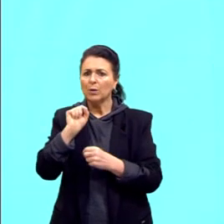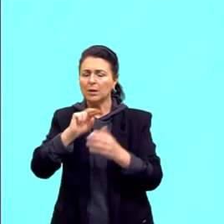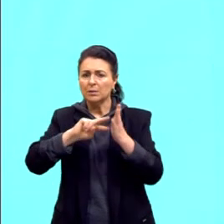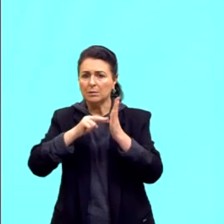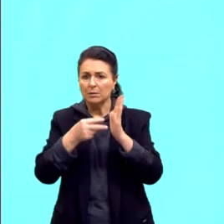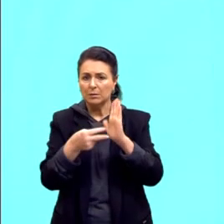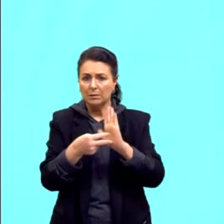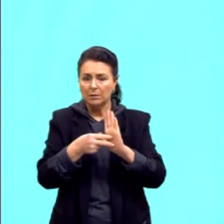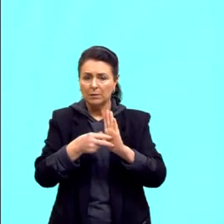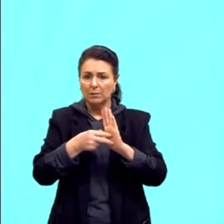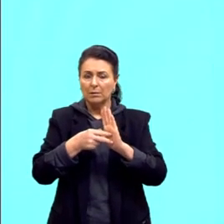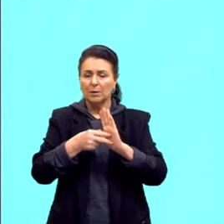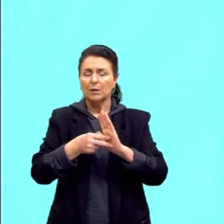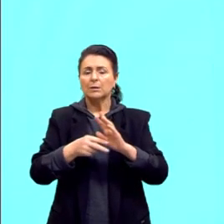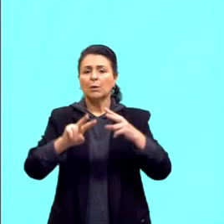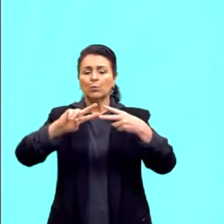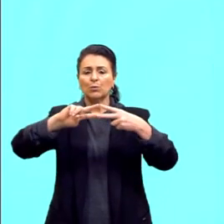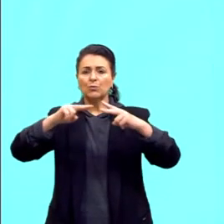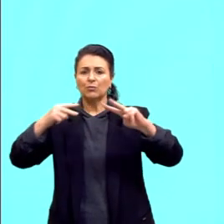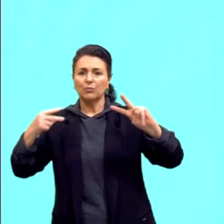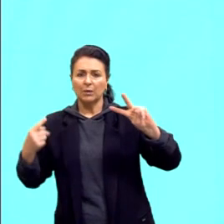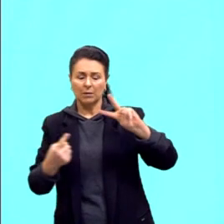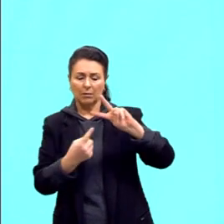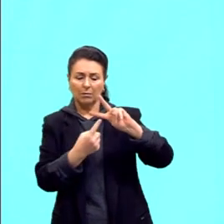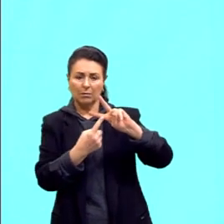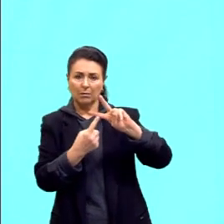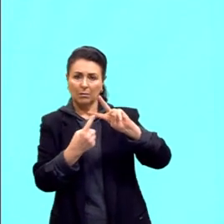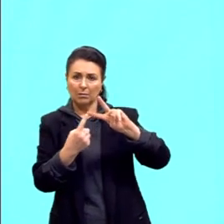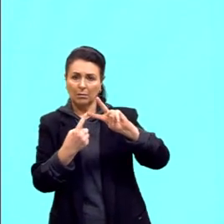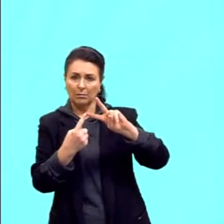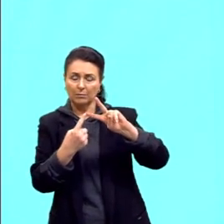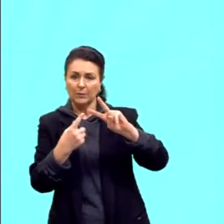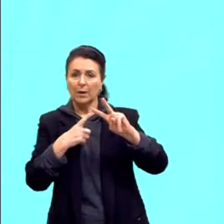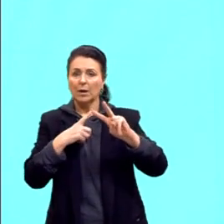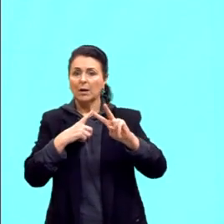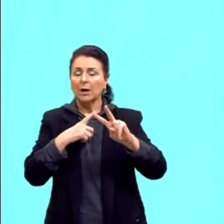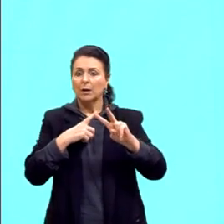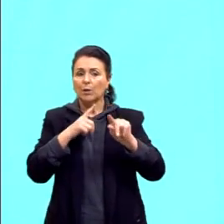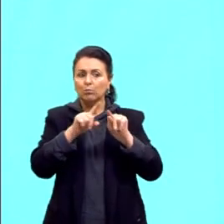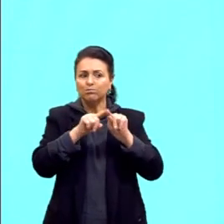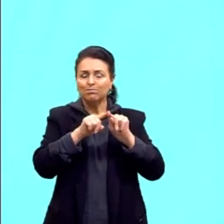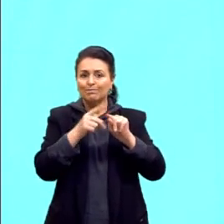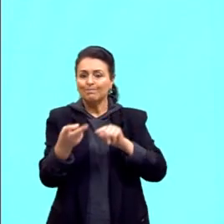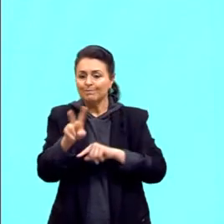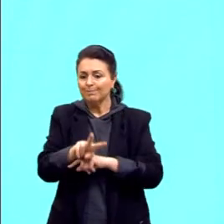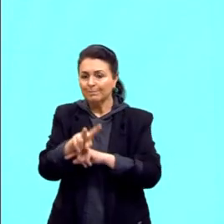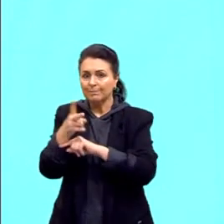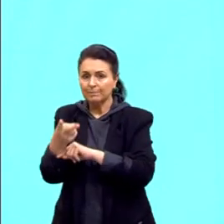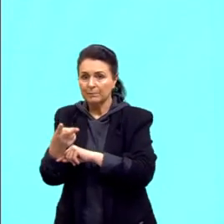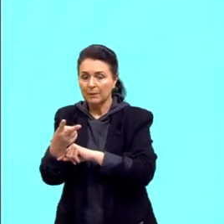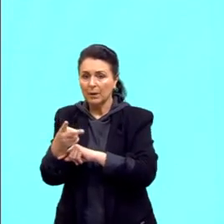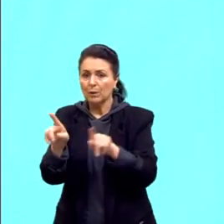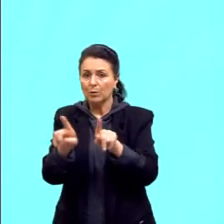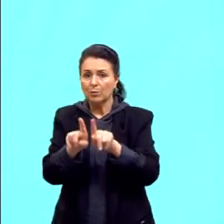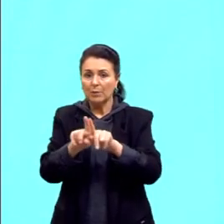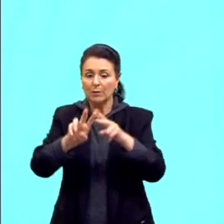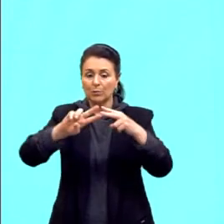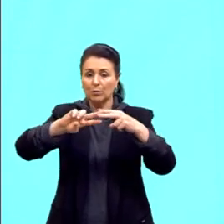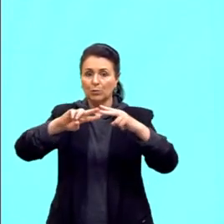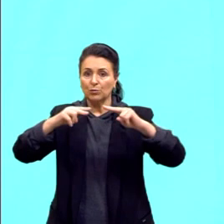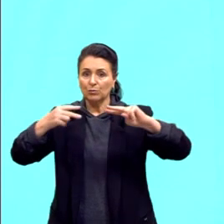genes alelos? São formas alternativas do mesmo gene,